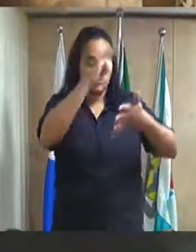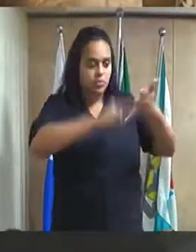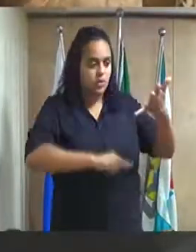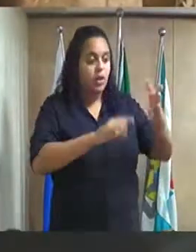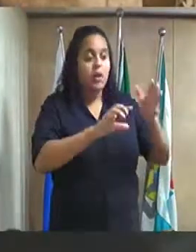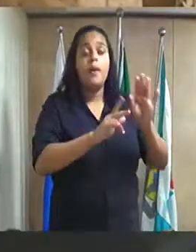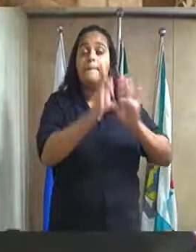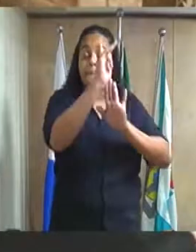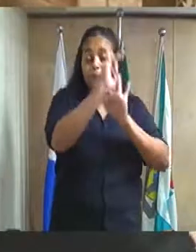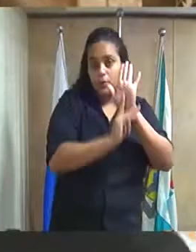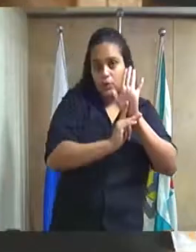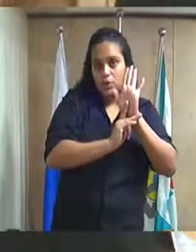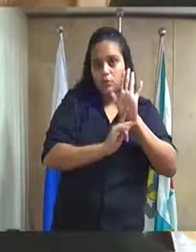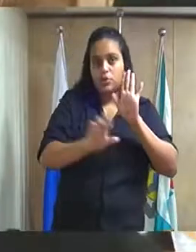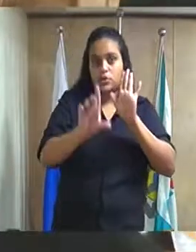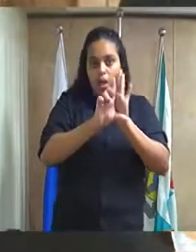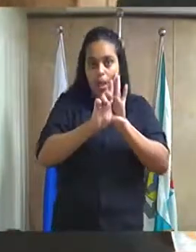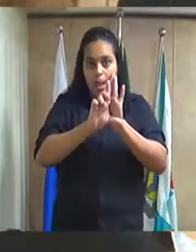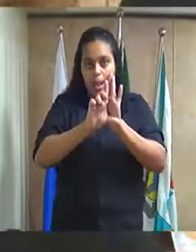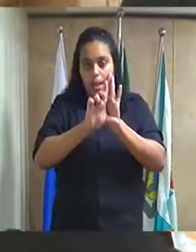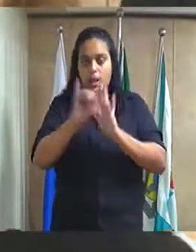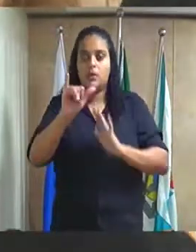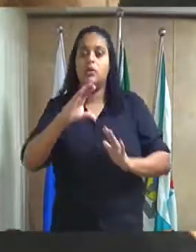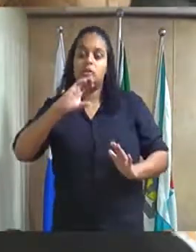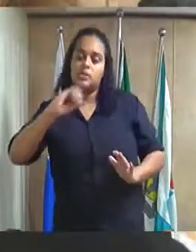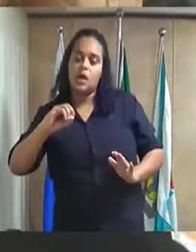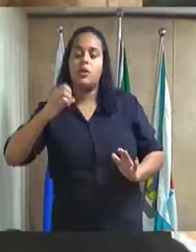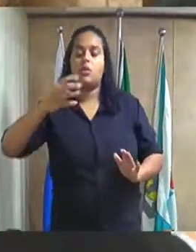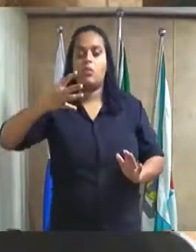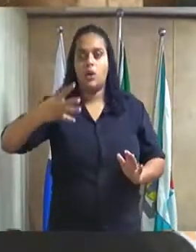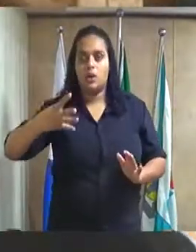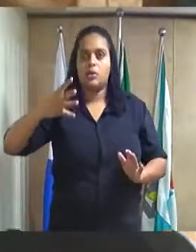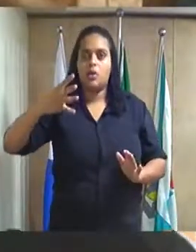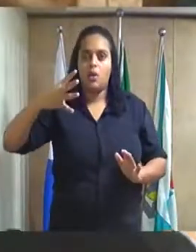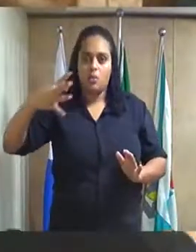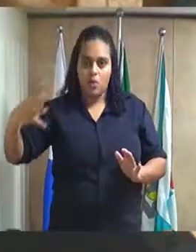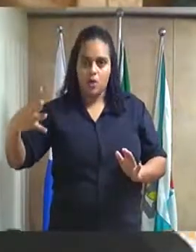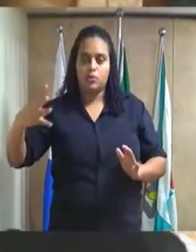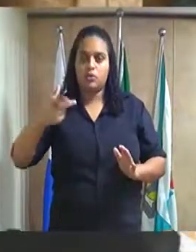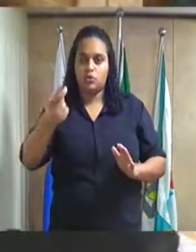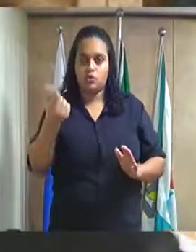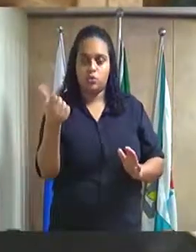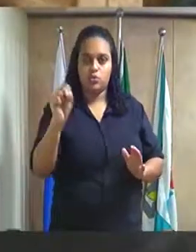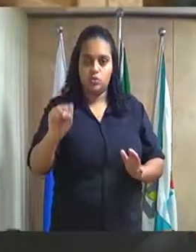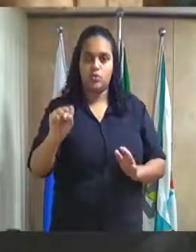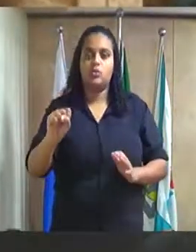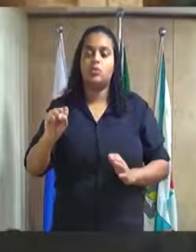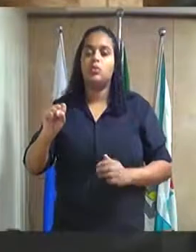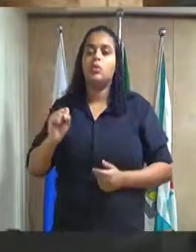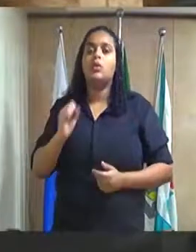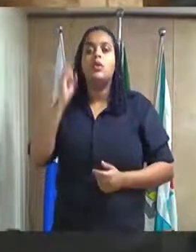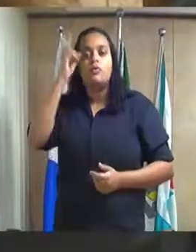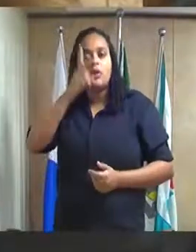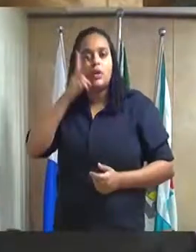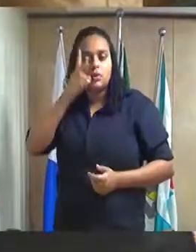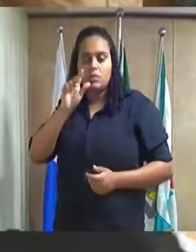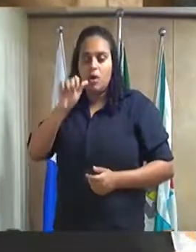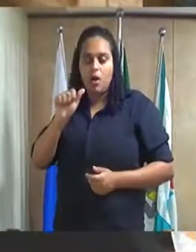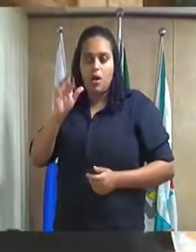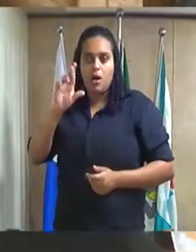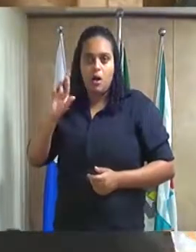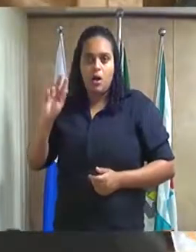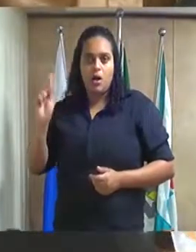projeto de lei número 044-2018, do excelentíssimo senhor vereador Arthur Monteiro,